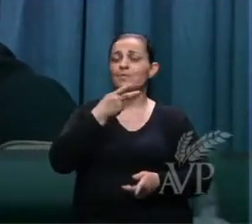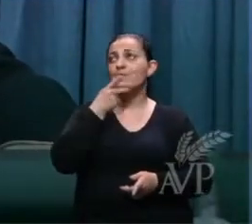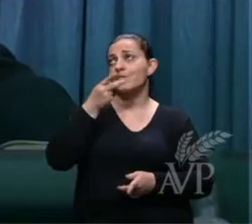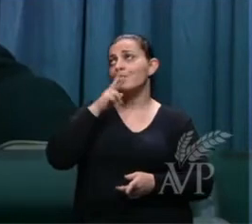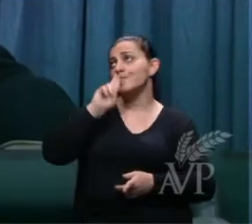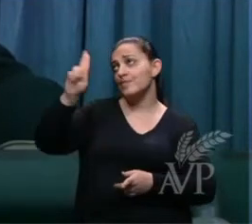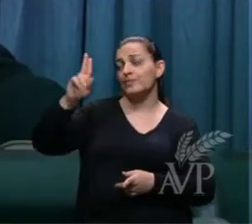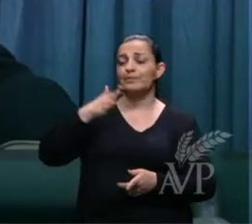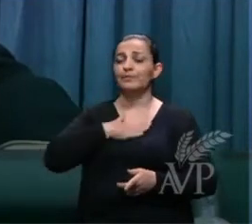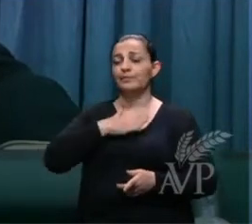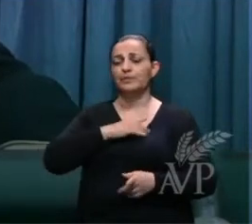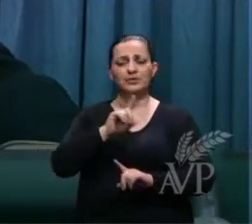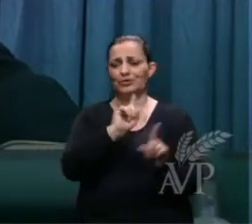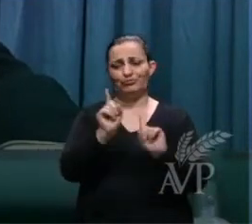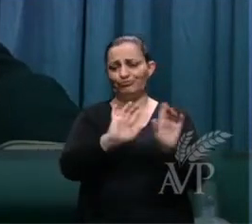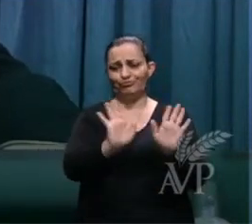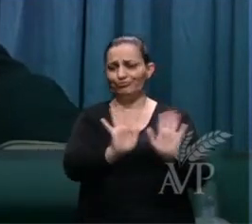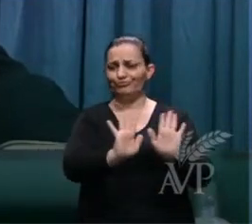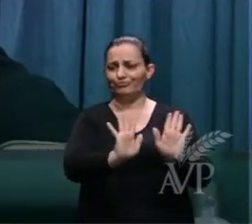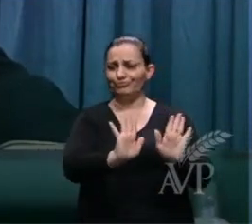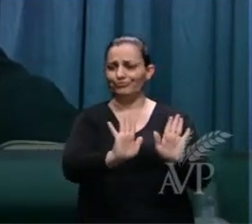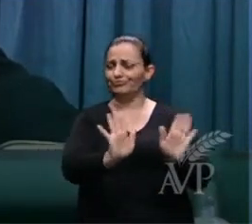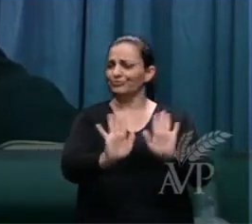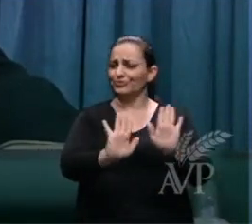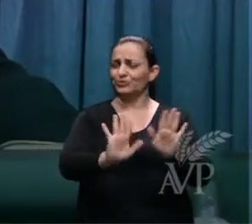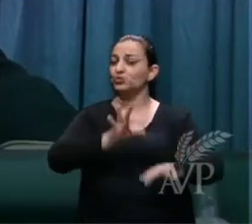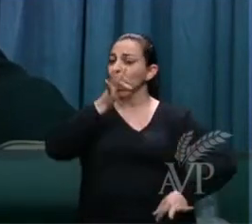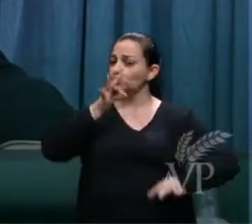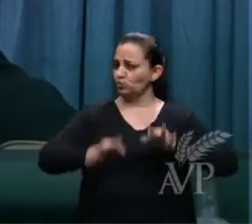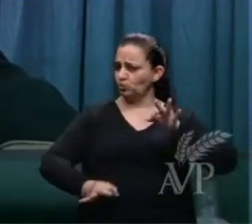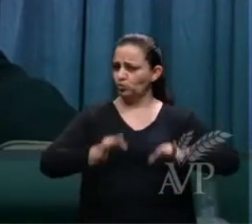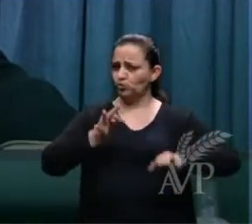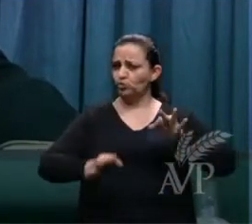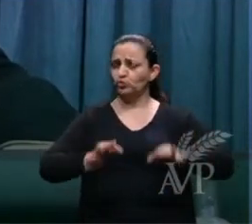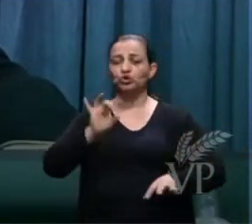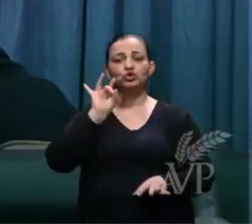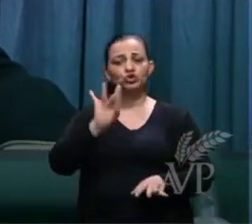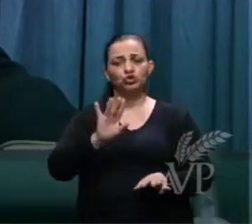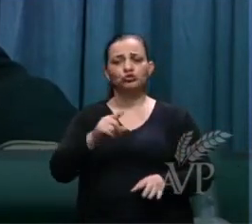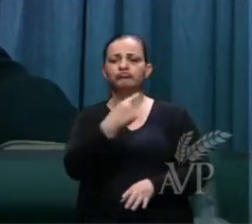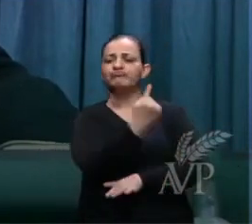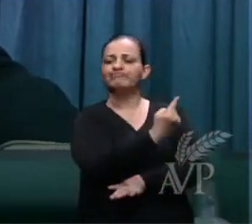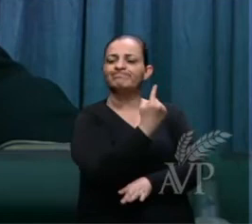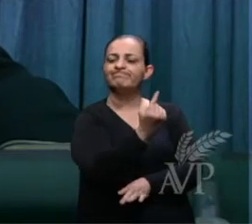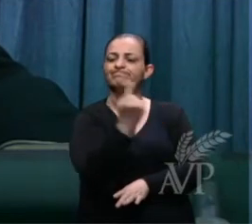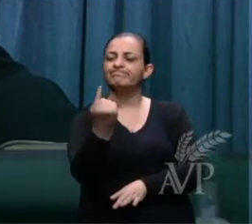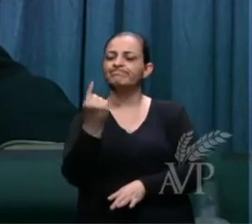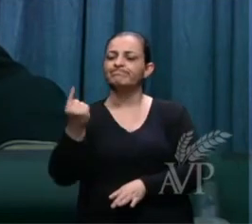mim? Não. O julgamento será individual.